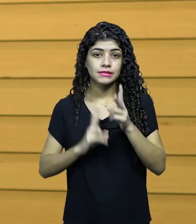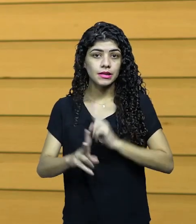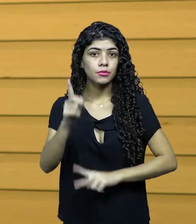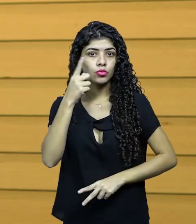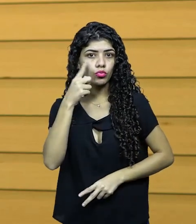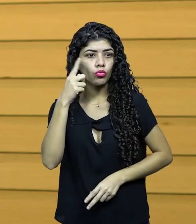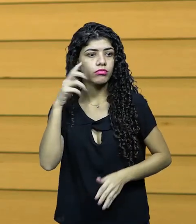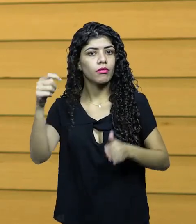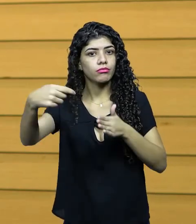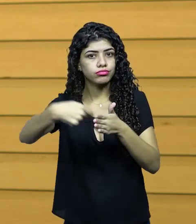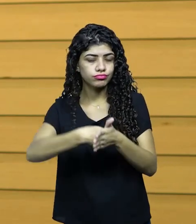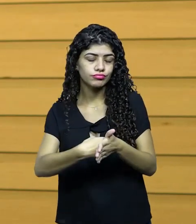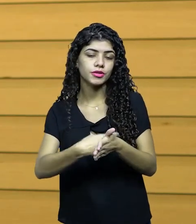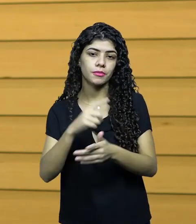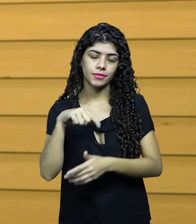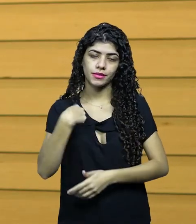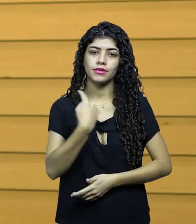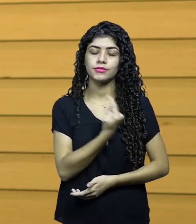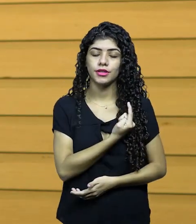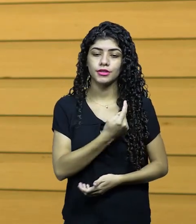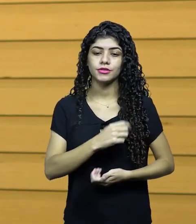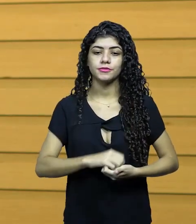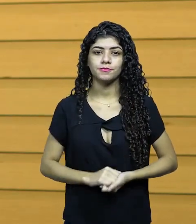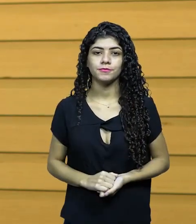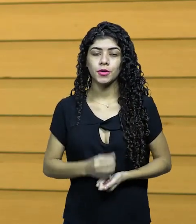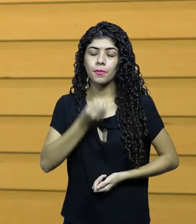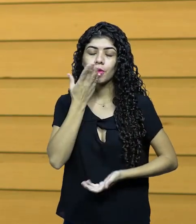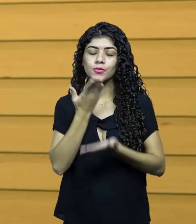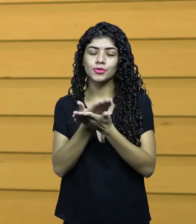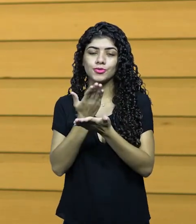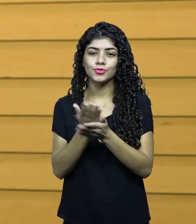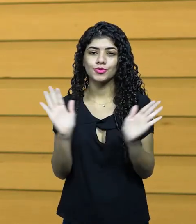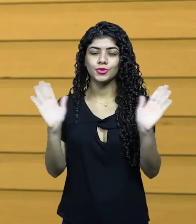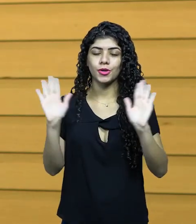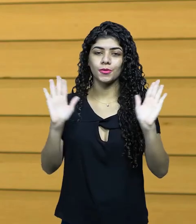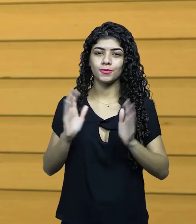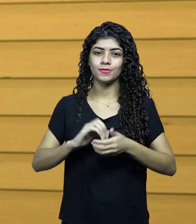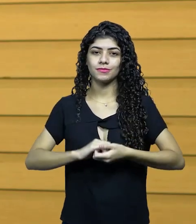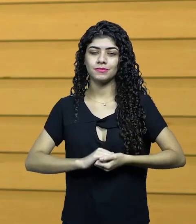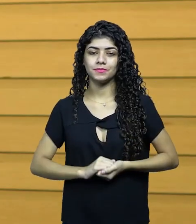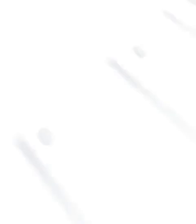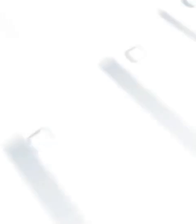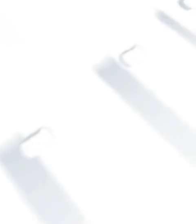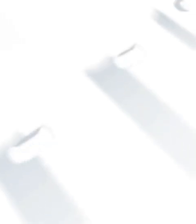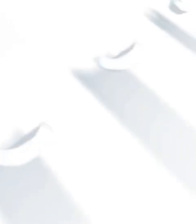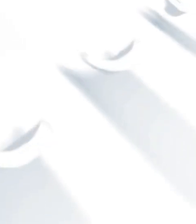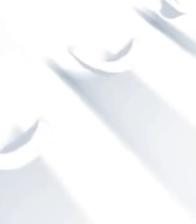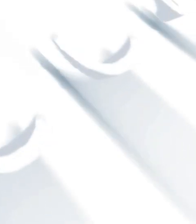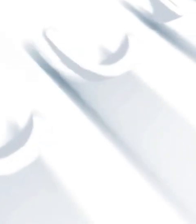Não deixe de enviar suas dúvidas e comentários através do fórum ou por e-mail. Bons estudos!